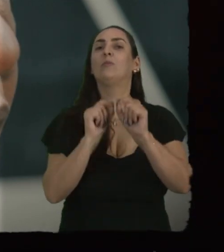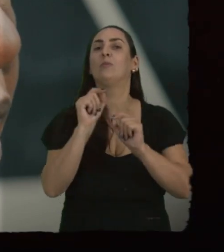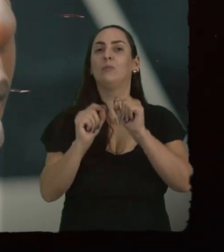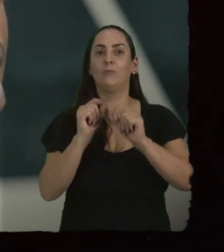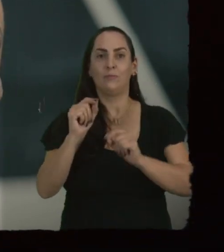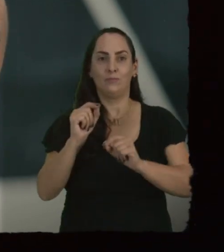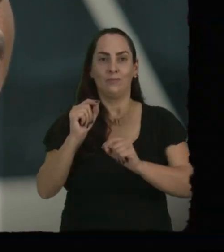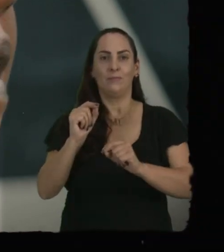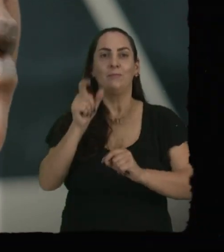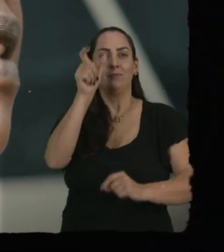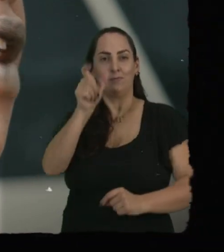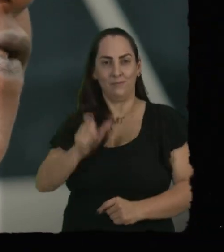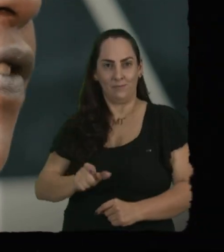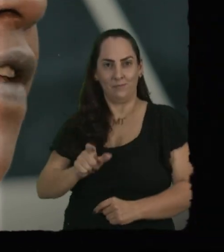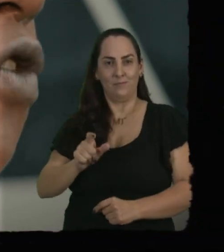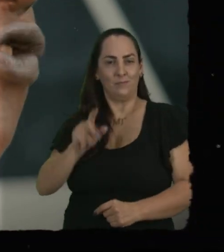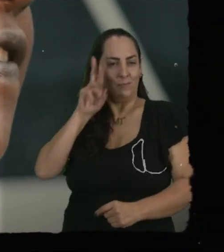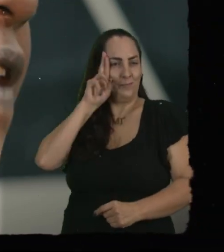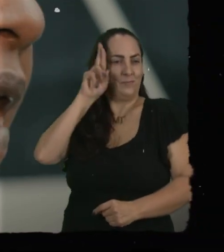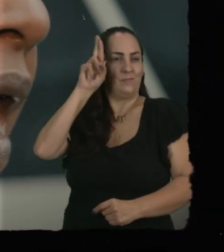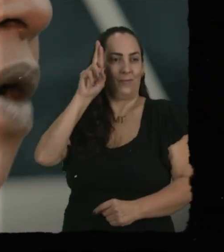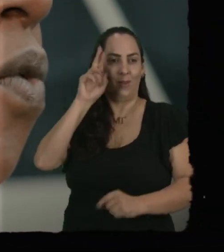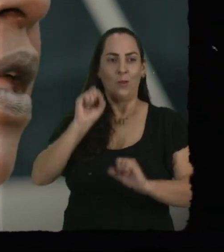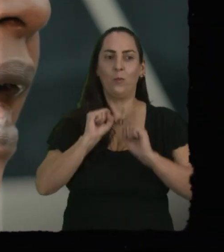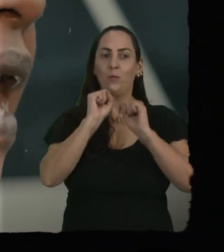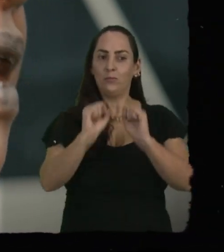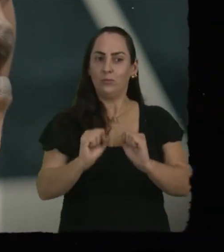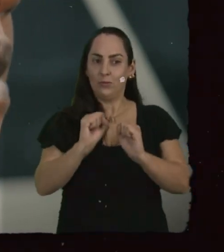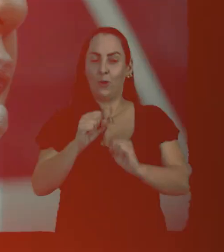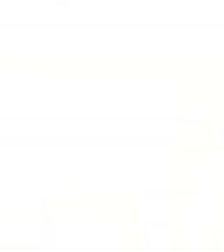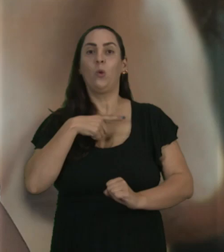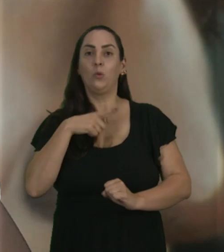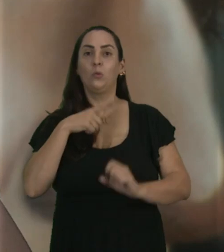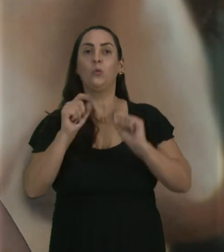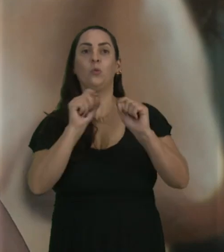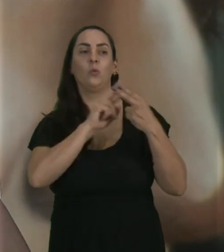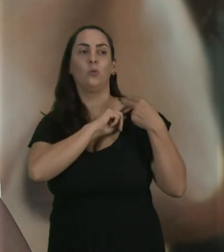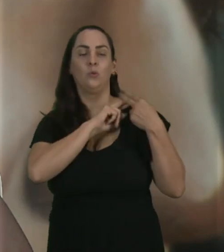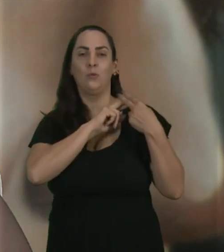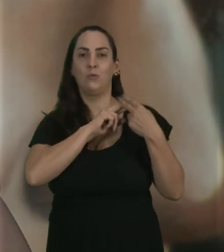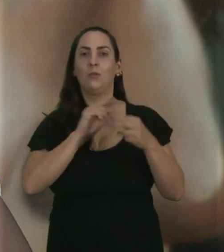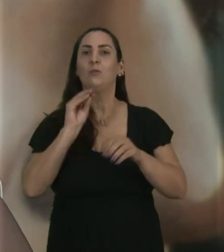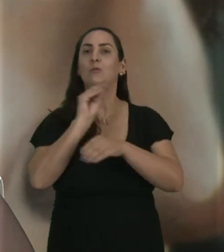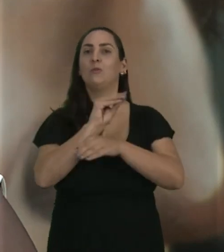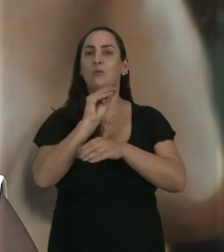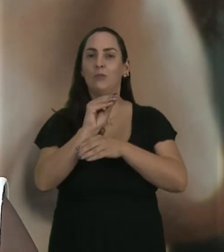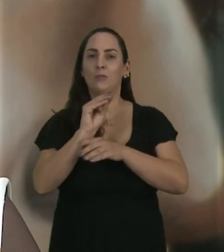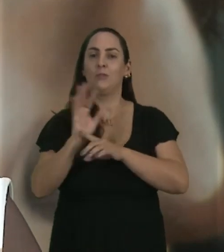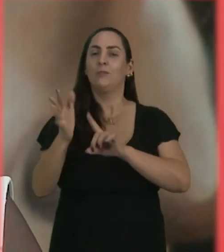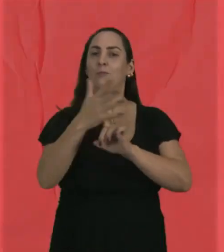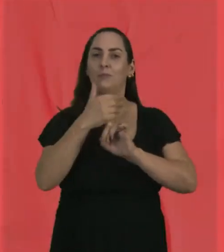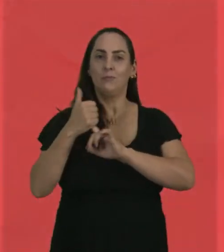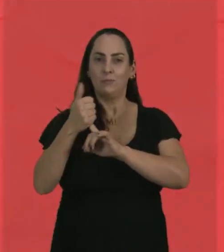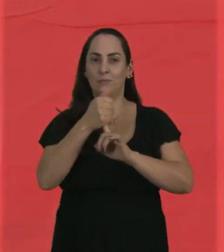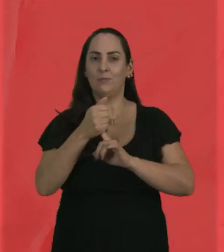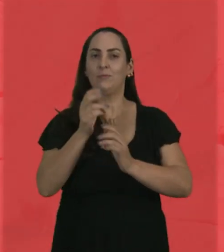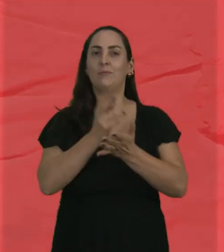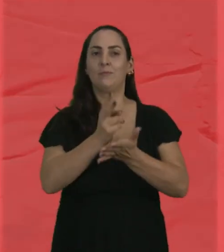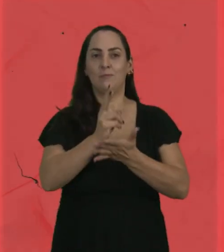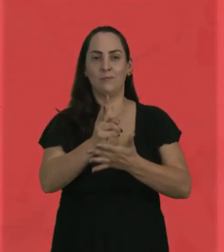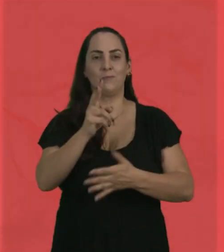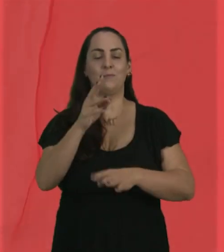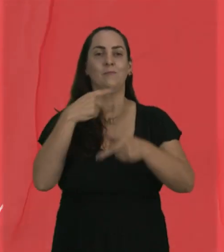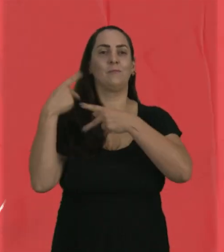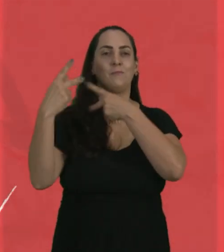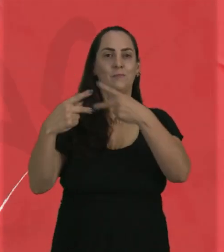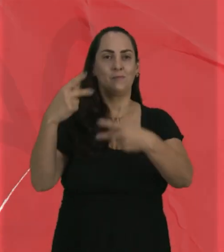senhora, que assim me dá a função de zelar, cuidar e manter as tradições da minha cultura. Música